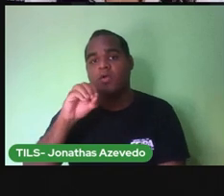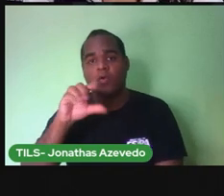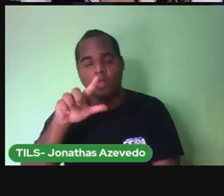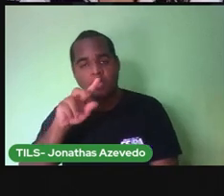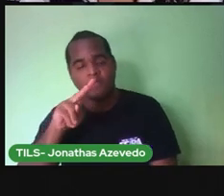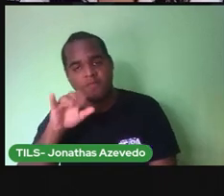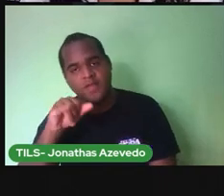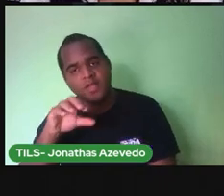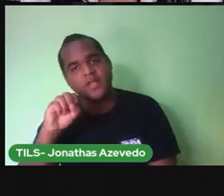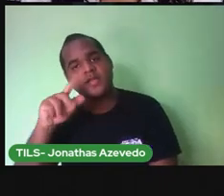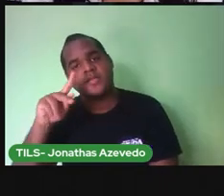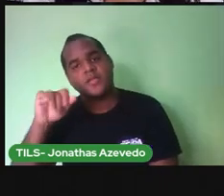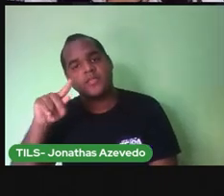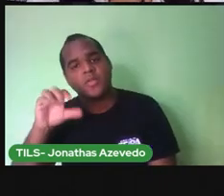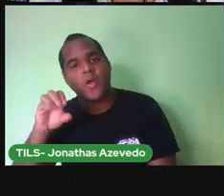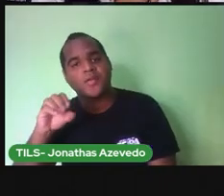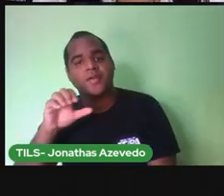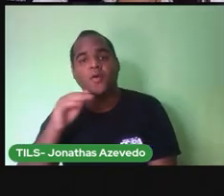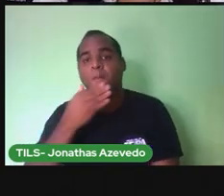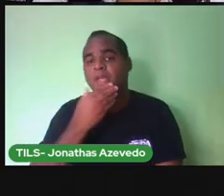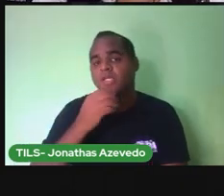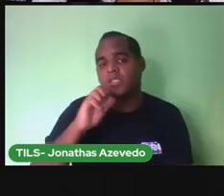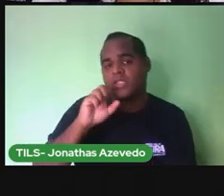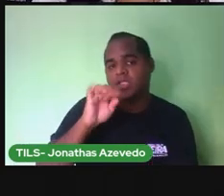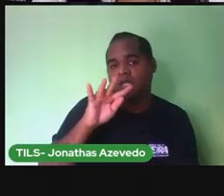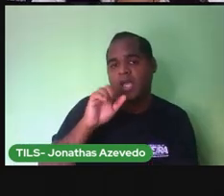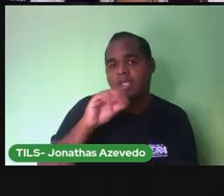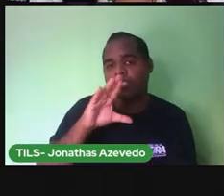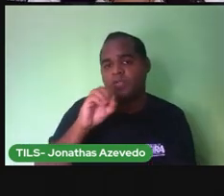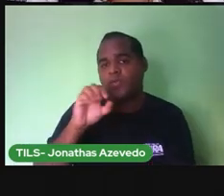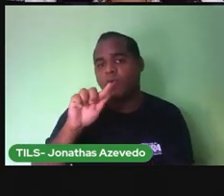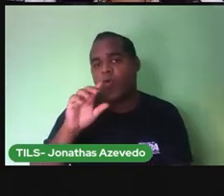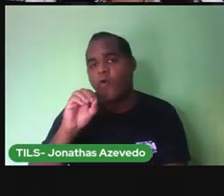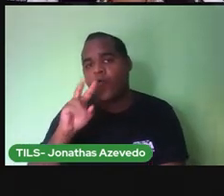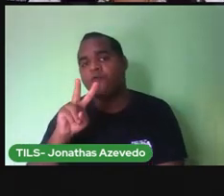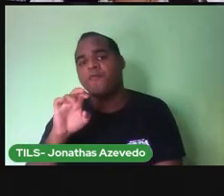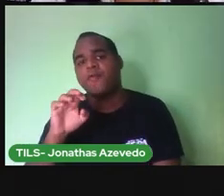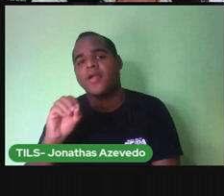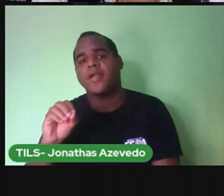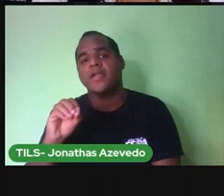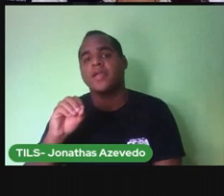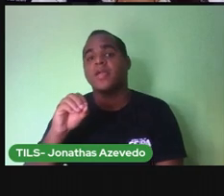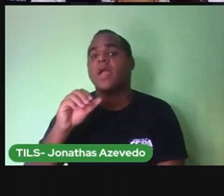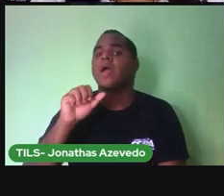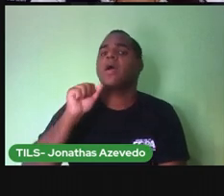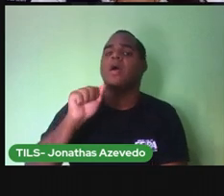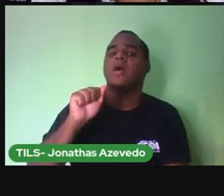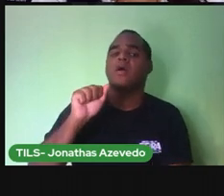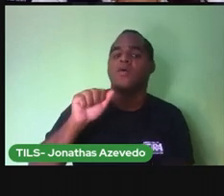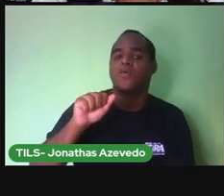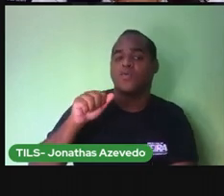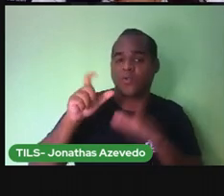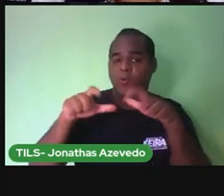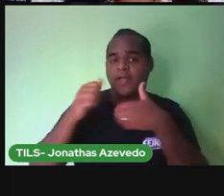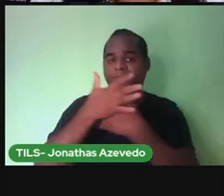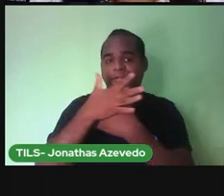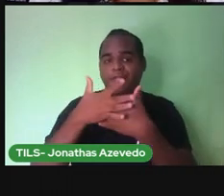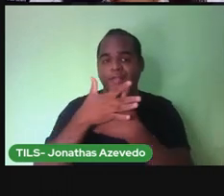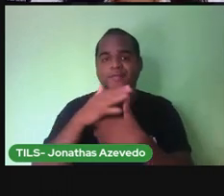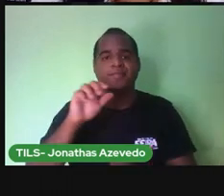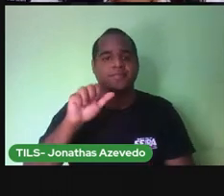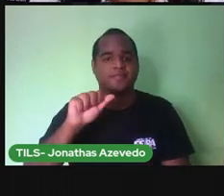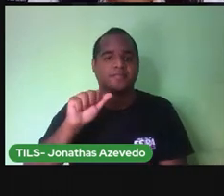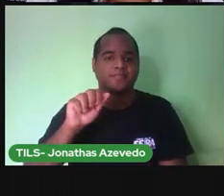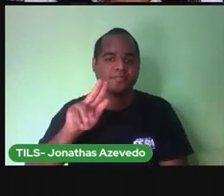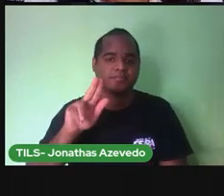e Estácio Gouveia. A naturalidade dela é Augusto Limense. Augusto Limense é